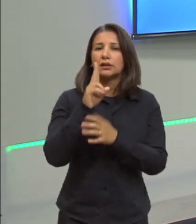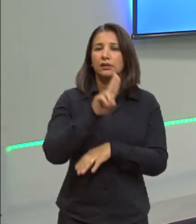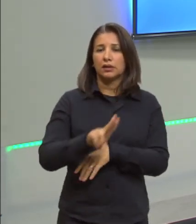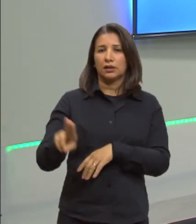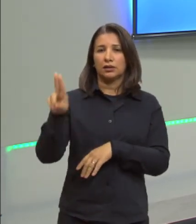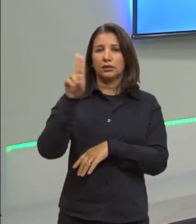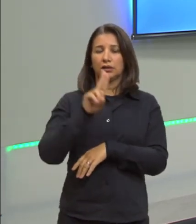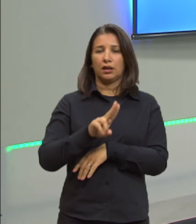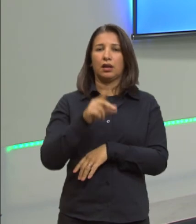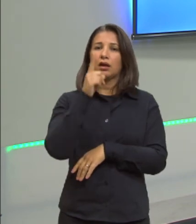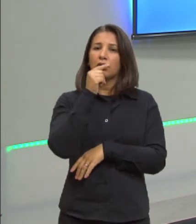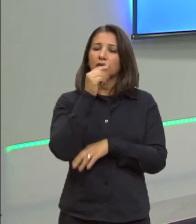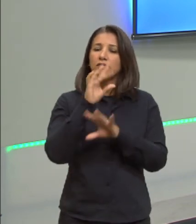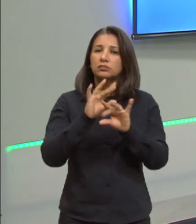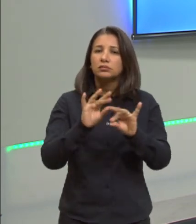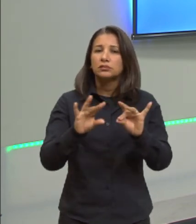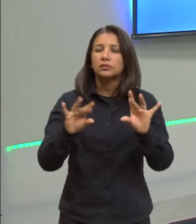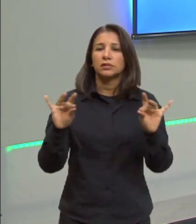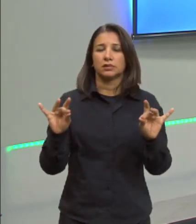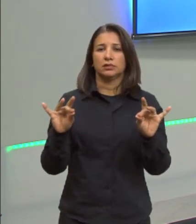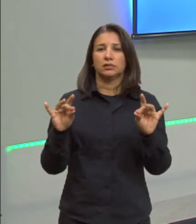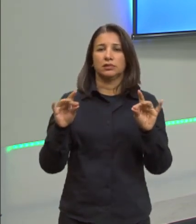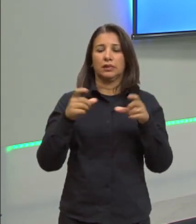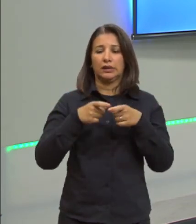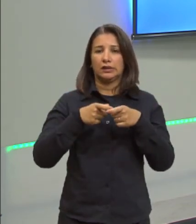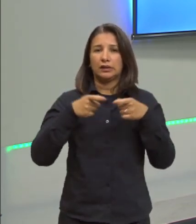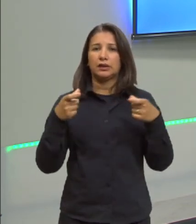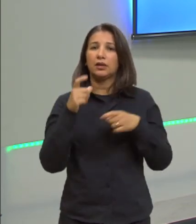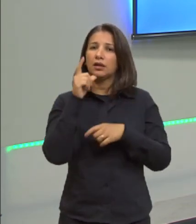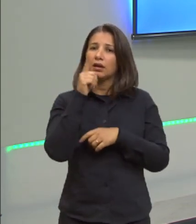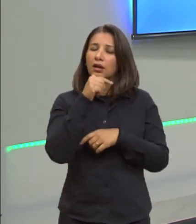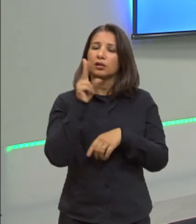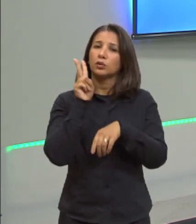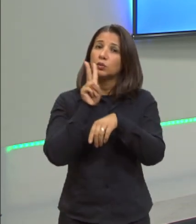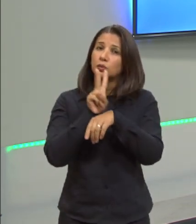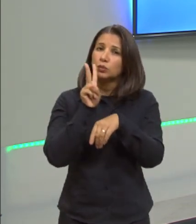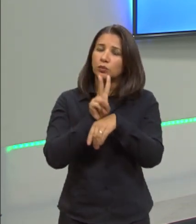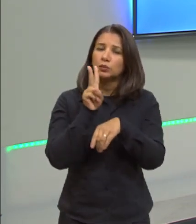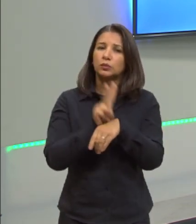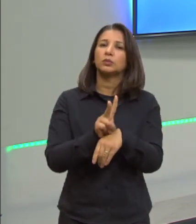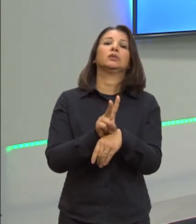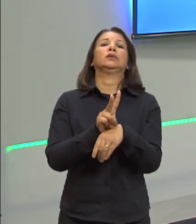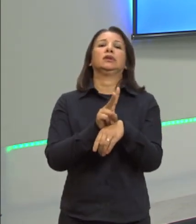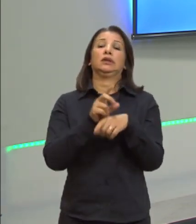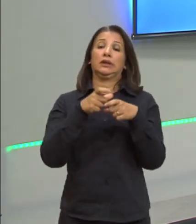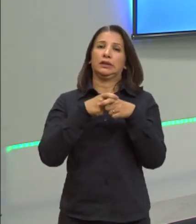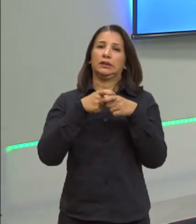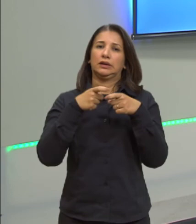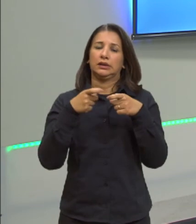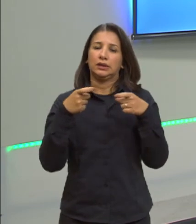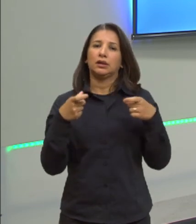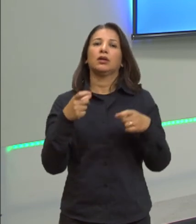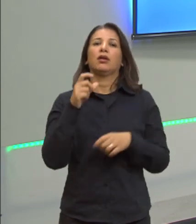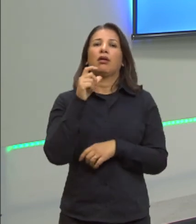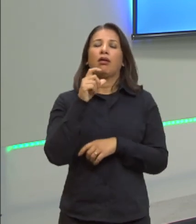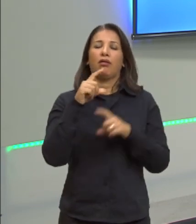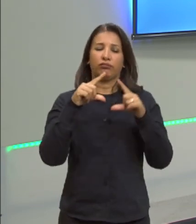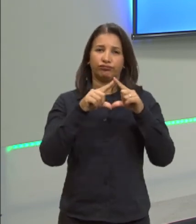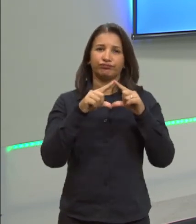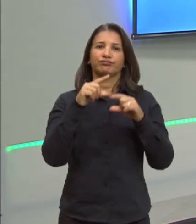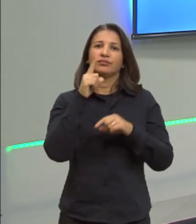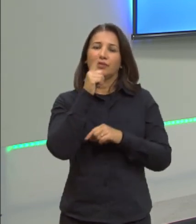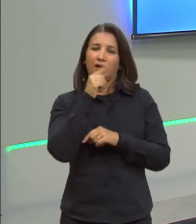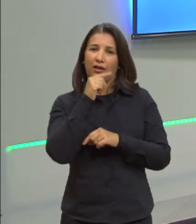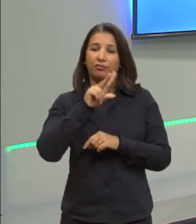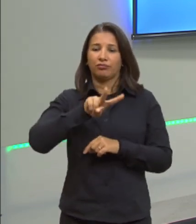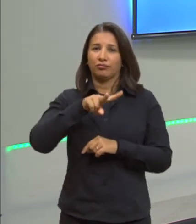Cuidem muito do processo de dilatação da água. Esse processo de dilatação da água, processo de dilatação anômalo da água,